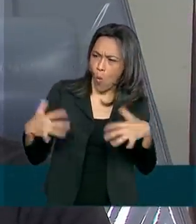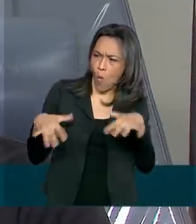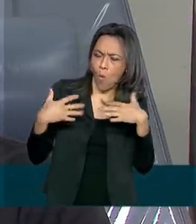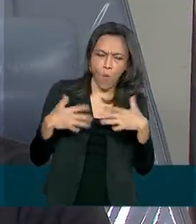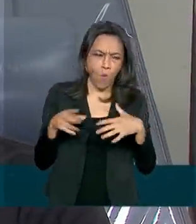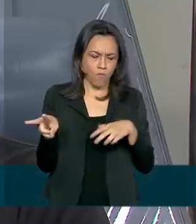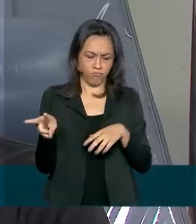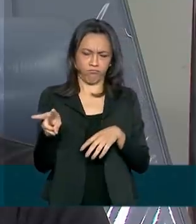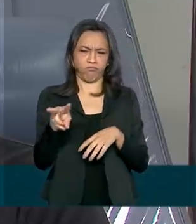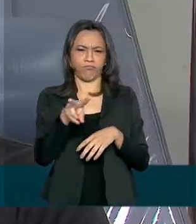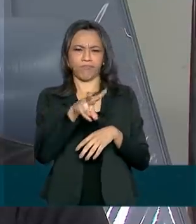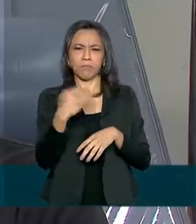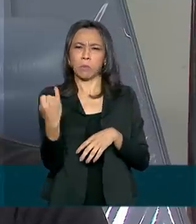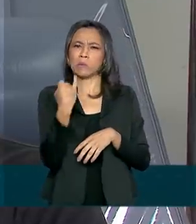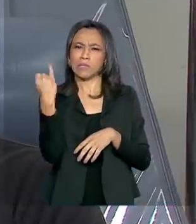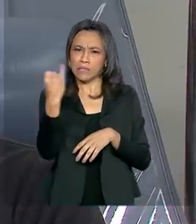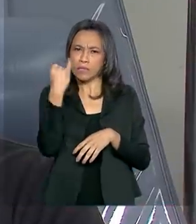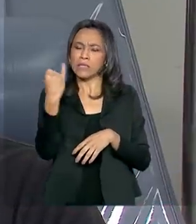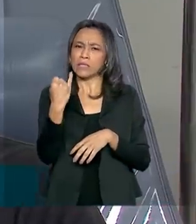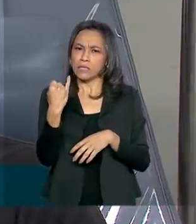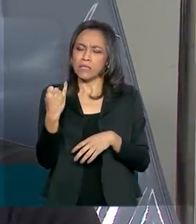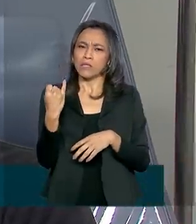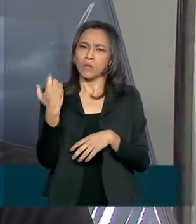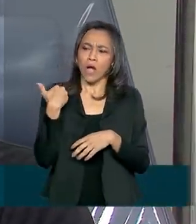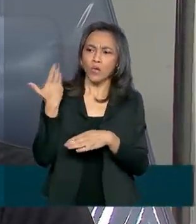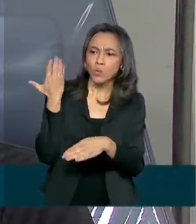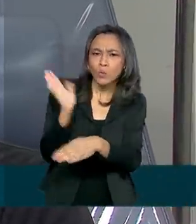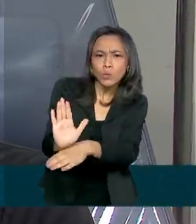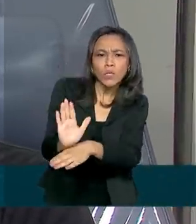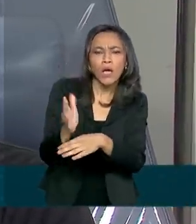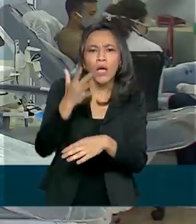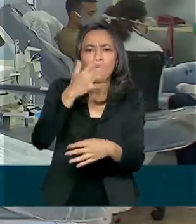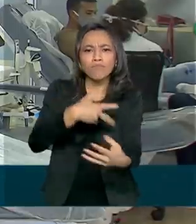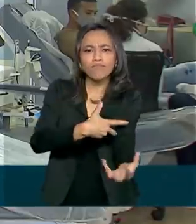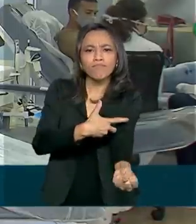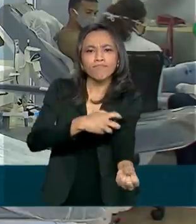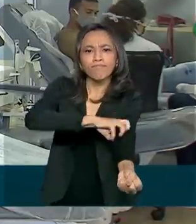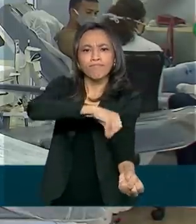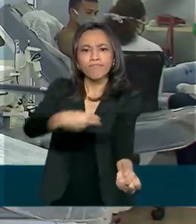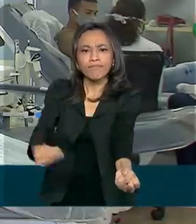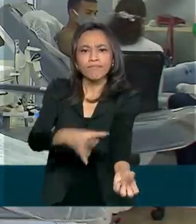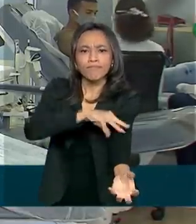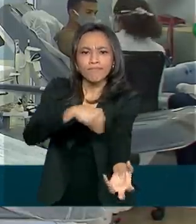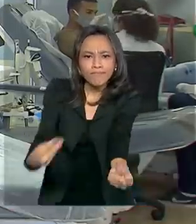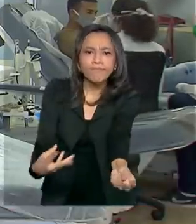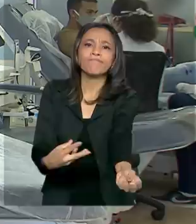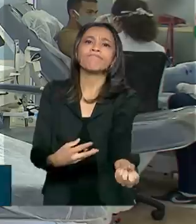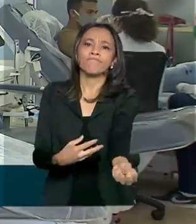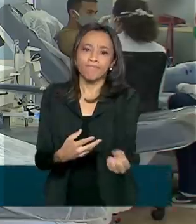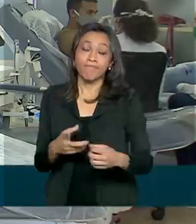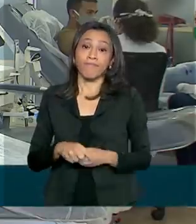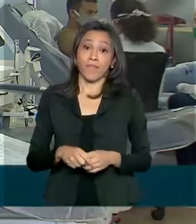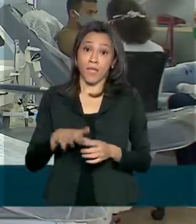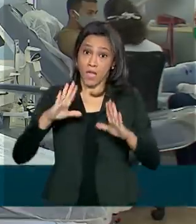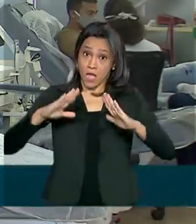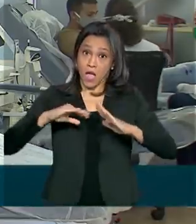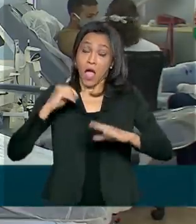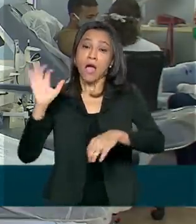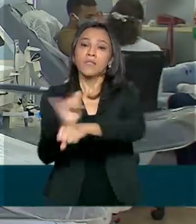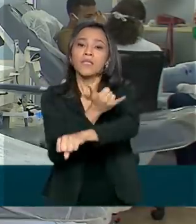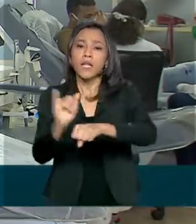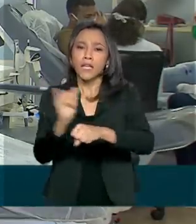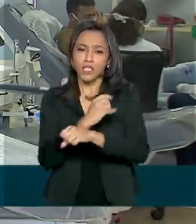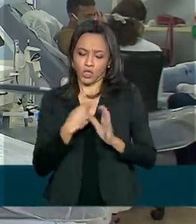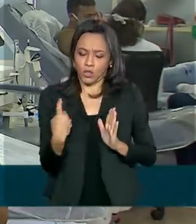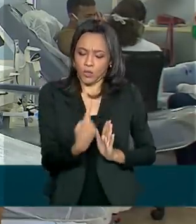para a questão de socorro, as pessoas necessitam. As medidas de isolamento social por causa da